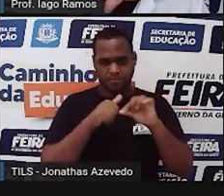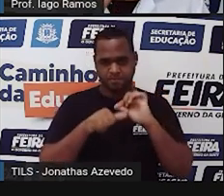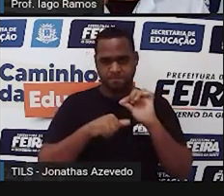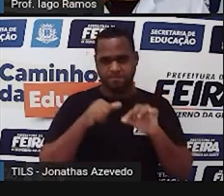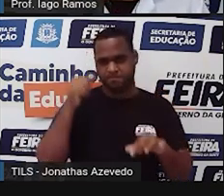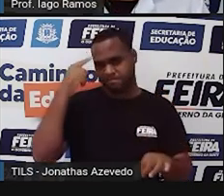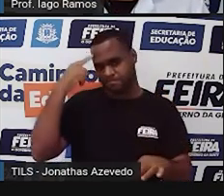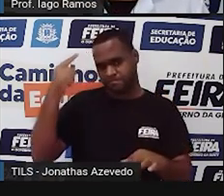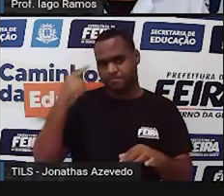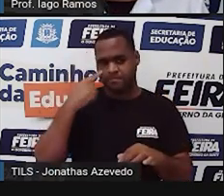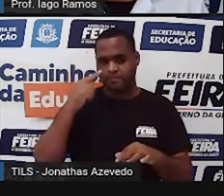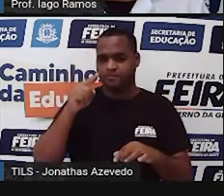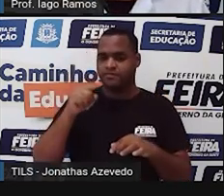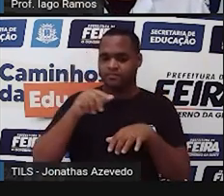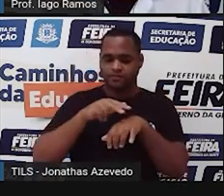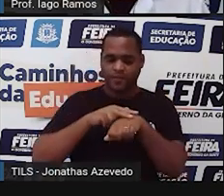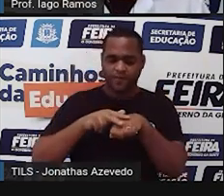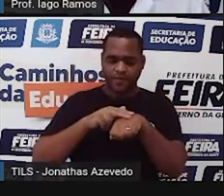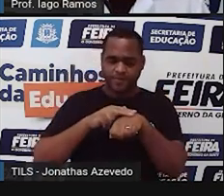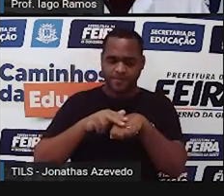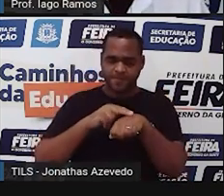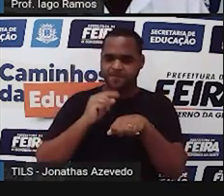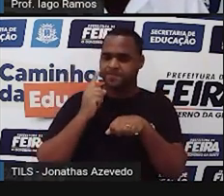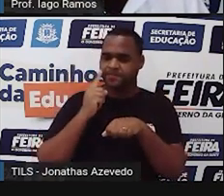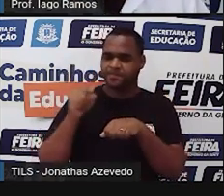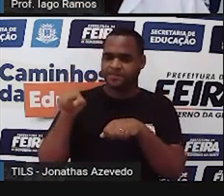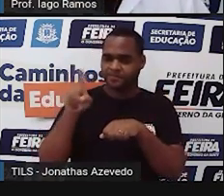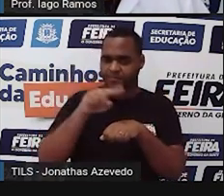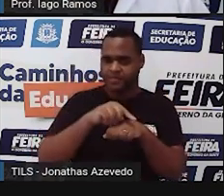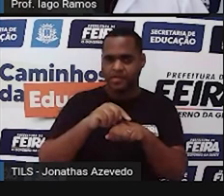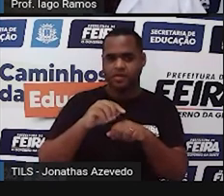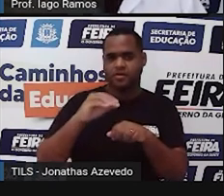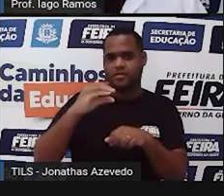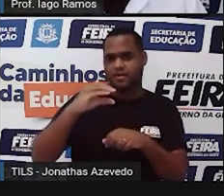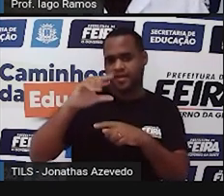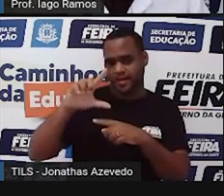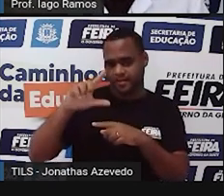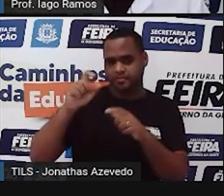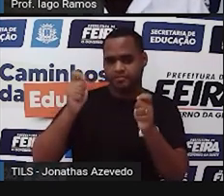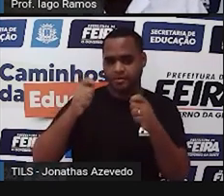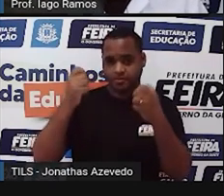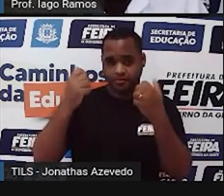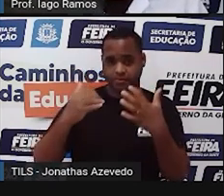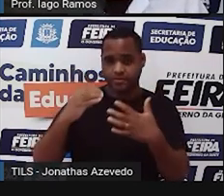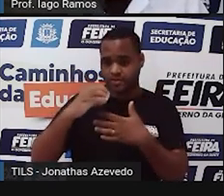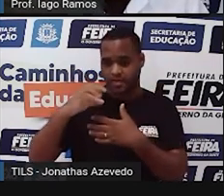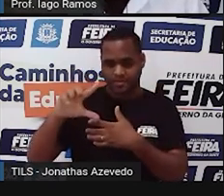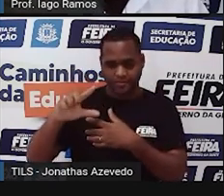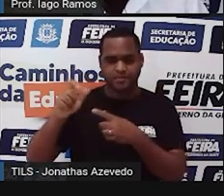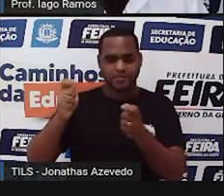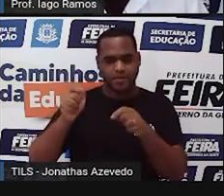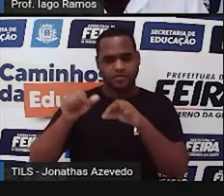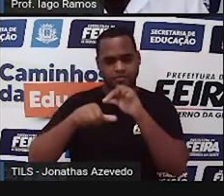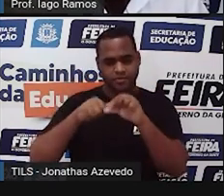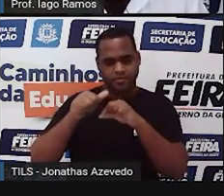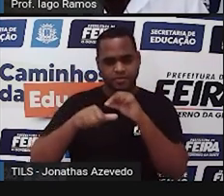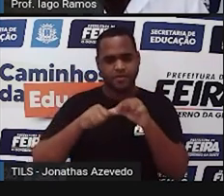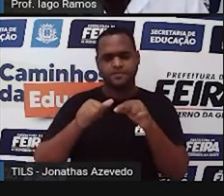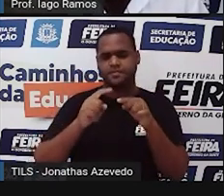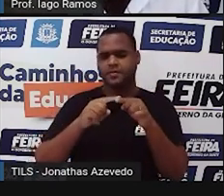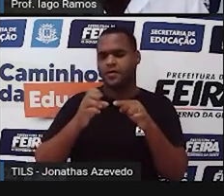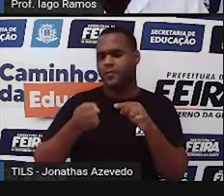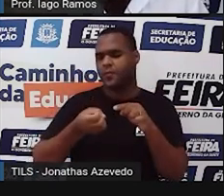acompanhando a setinha verde até chegar no CL que é centilitros. Quantas